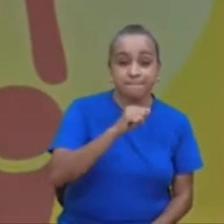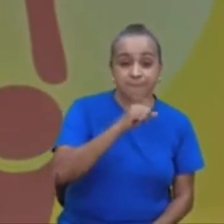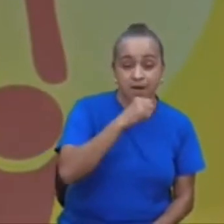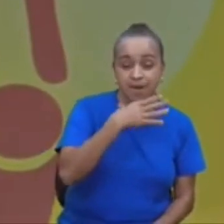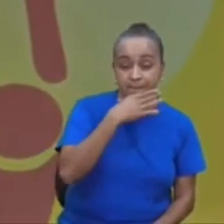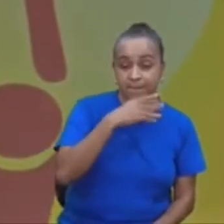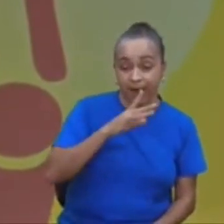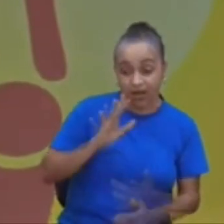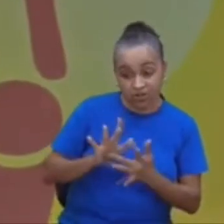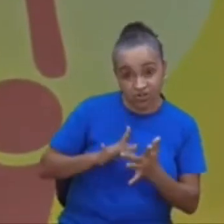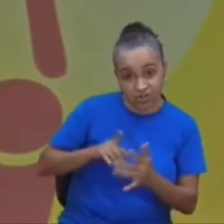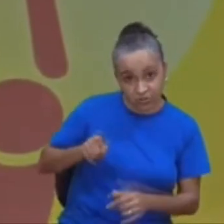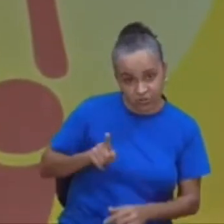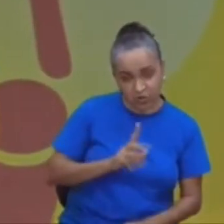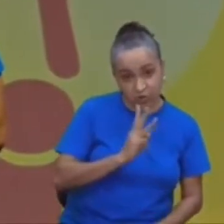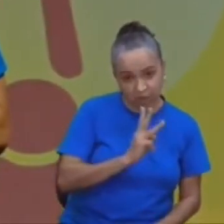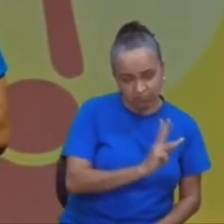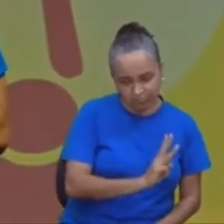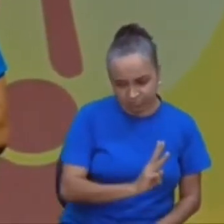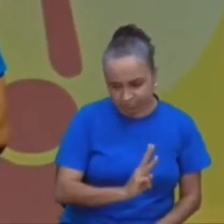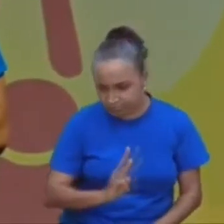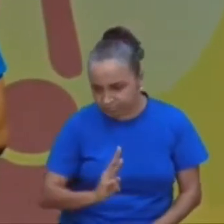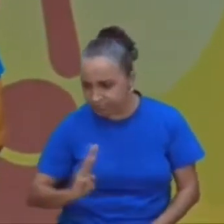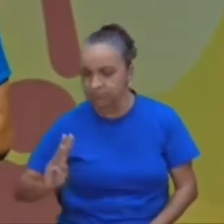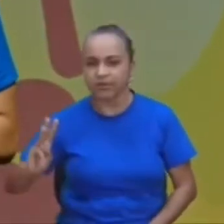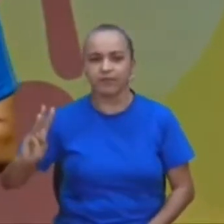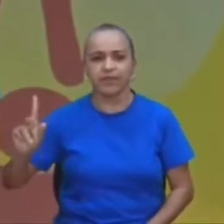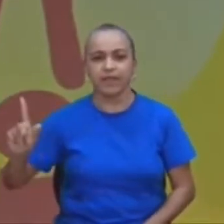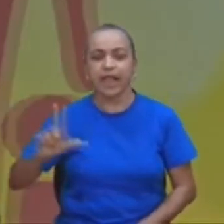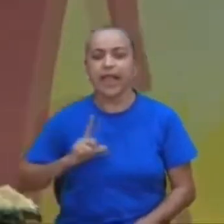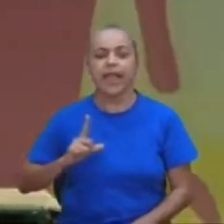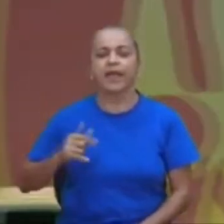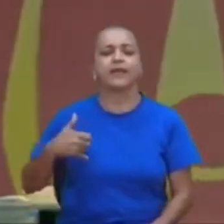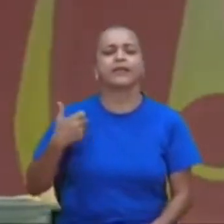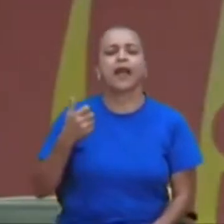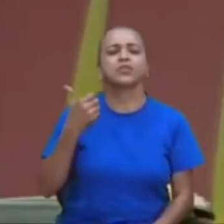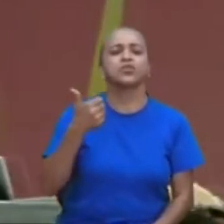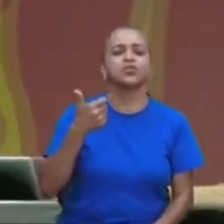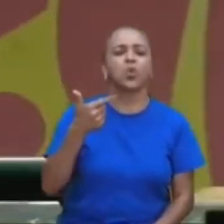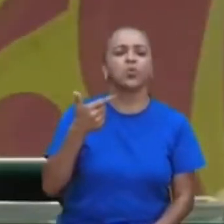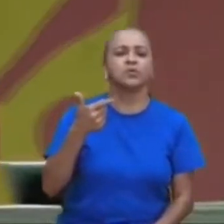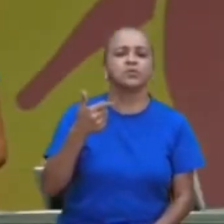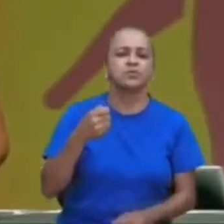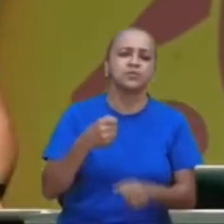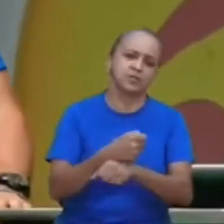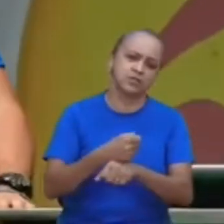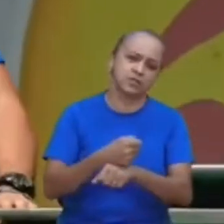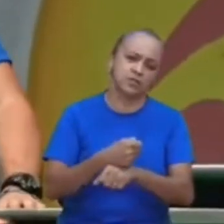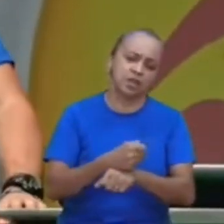quando ele completou 12 anos de idade, ele subir a festa, conforme o costume, 12 anos subindo, e descendo,